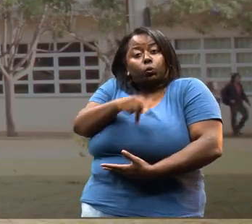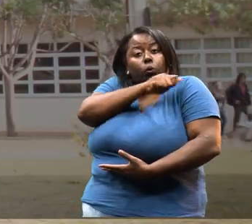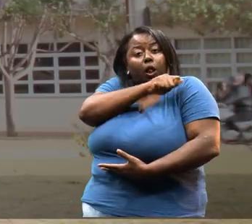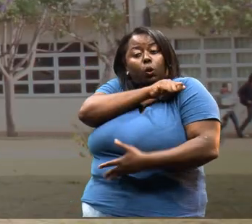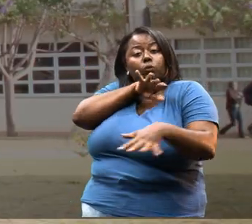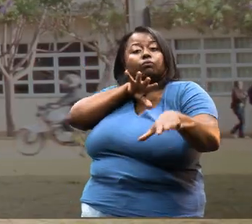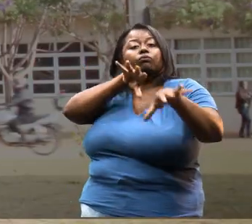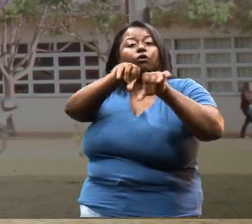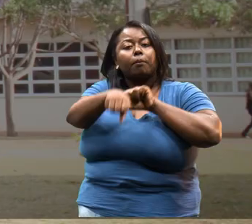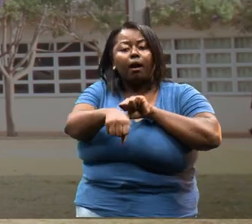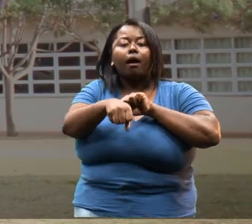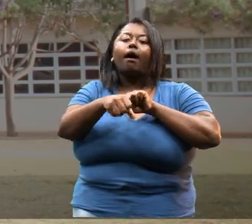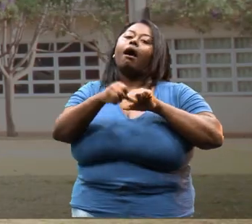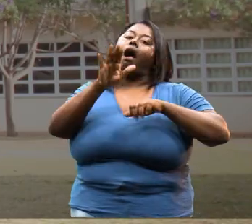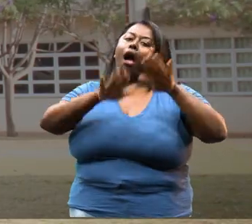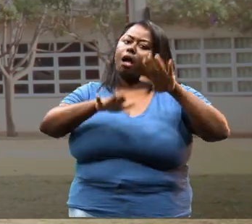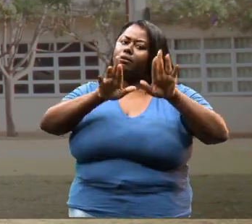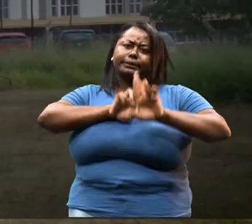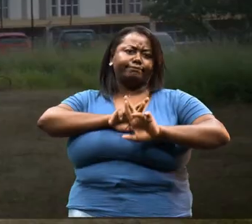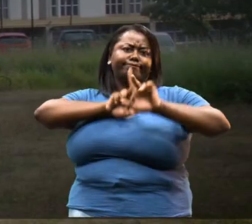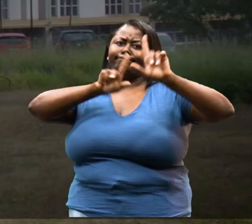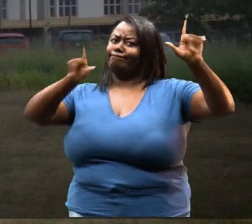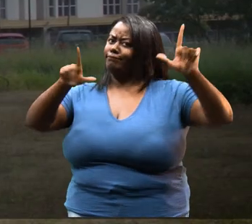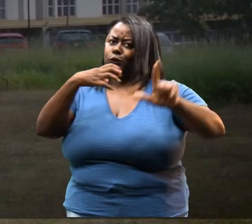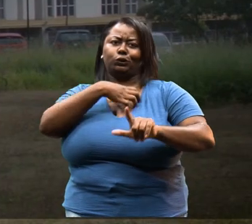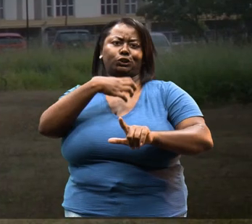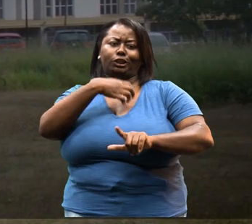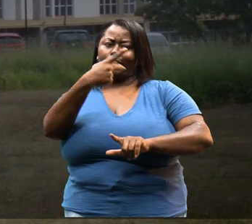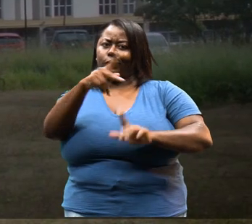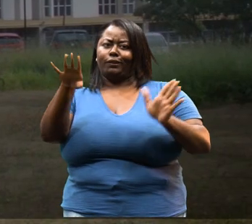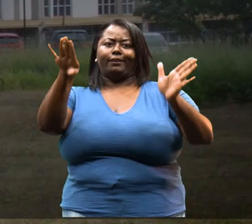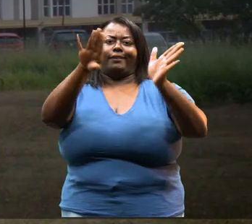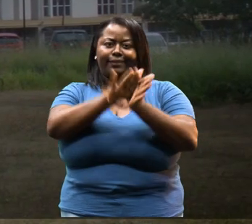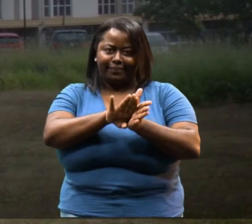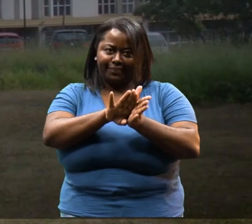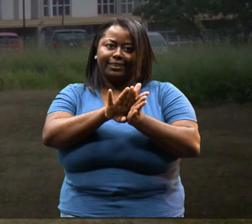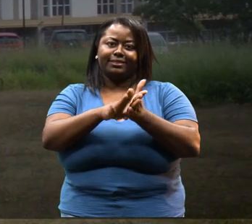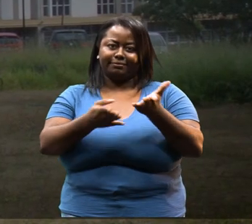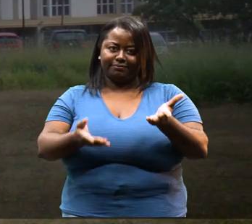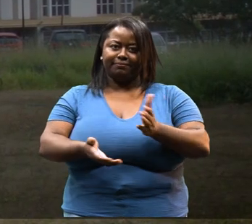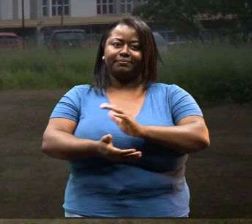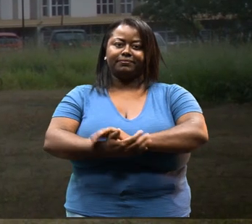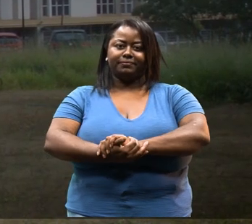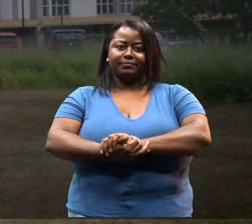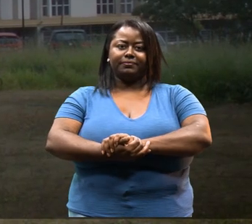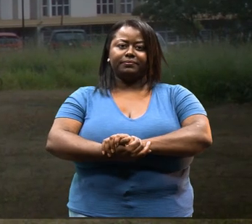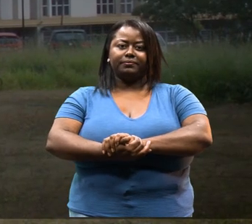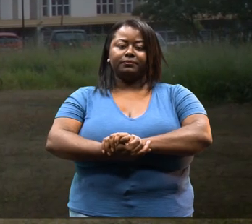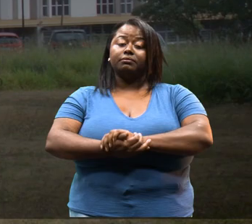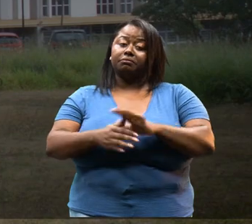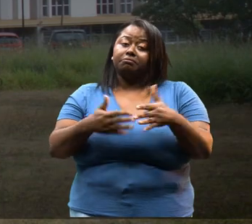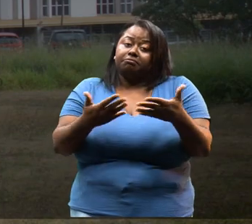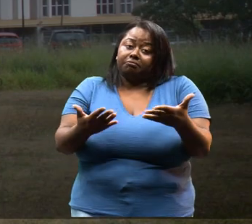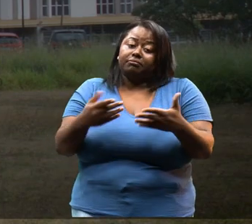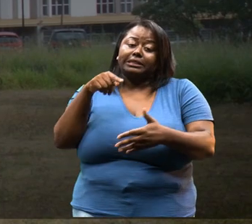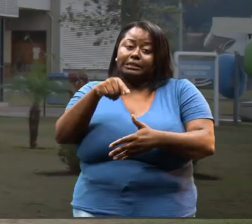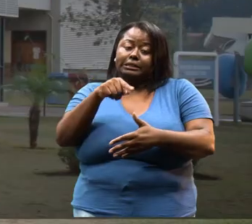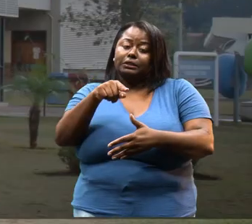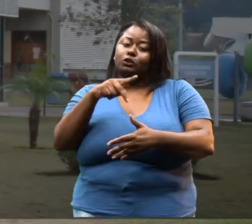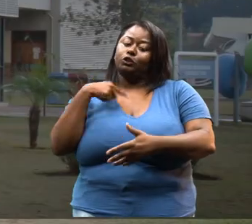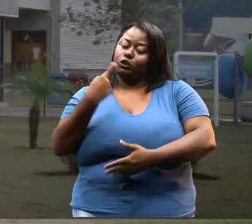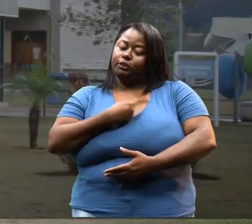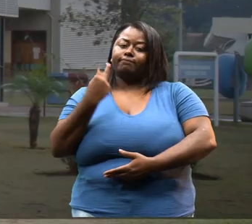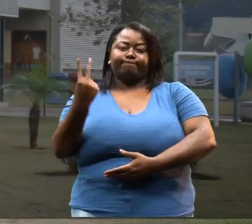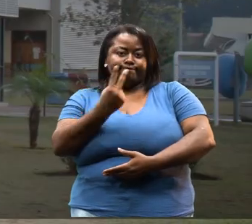o perfil que ele sai, o perfil do egresso, muitas vezes é bem diferente do perfil do estudante que chega.